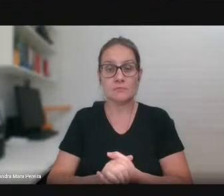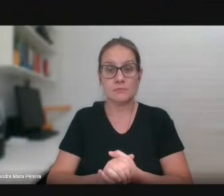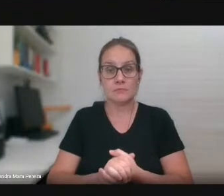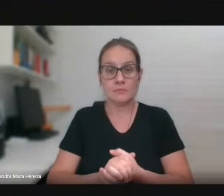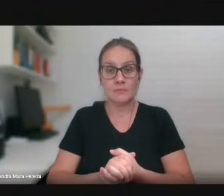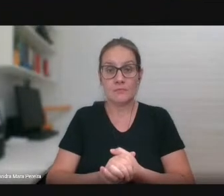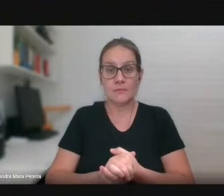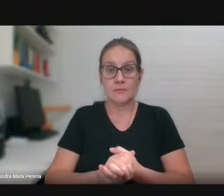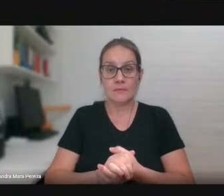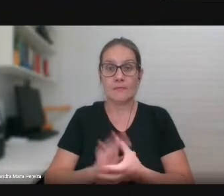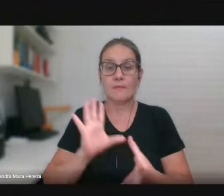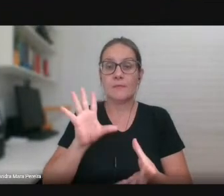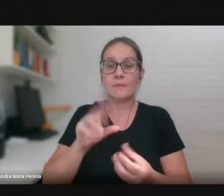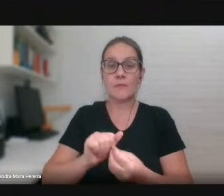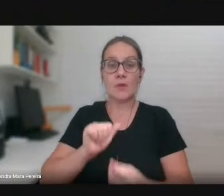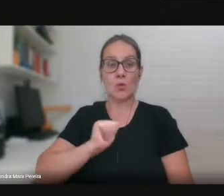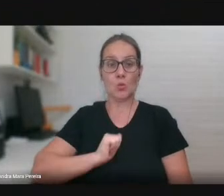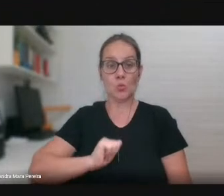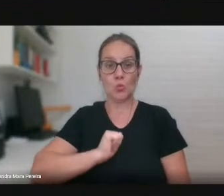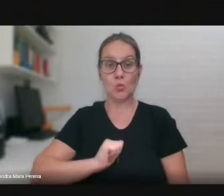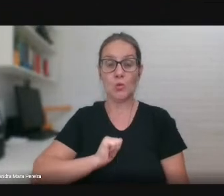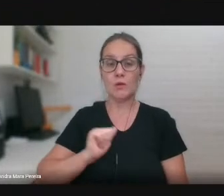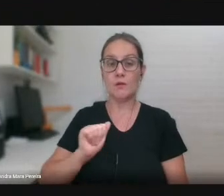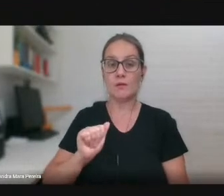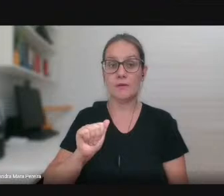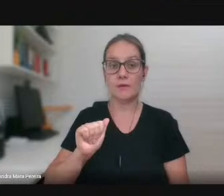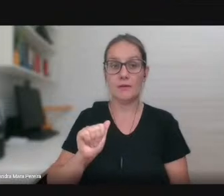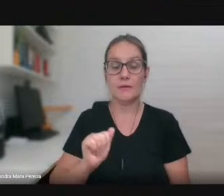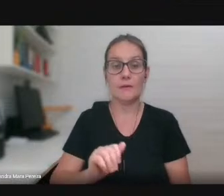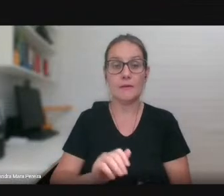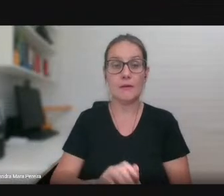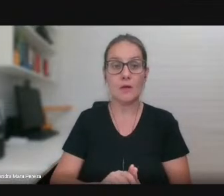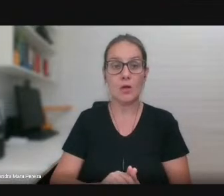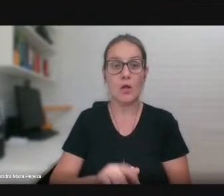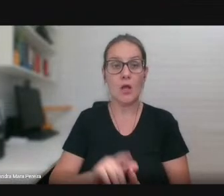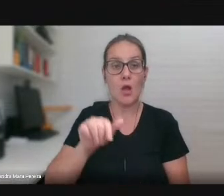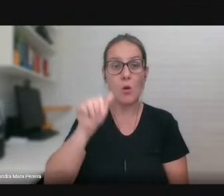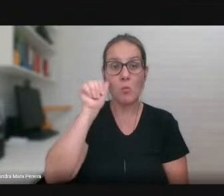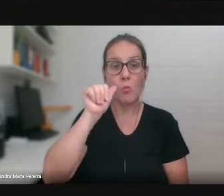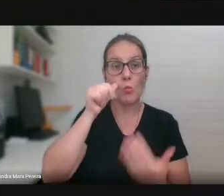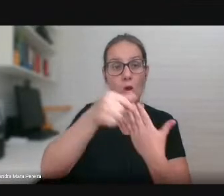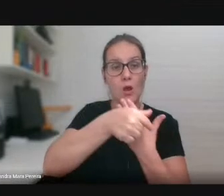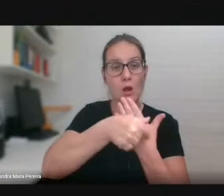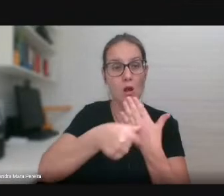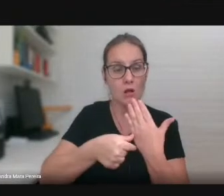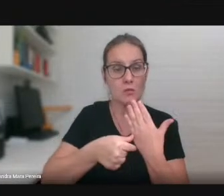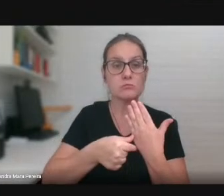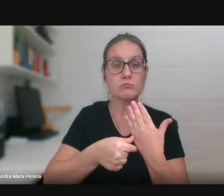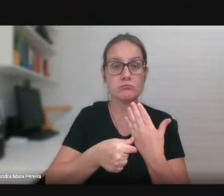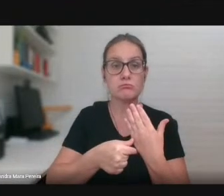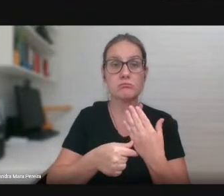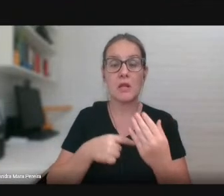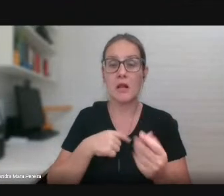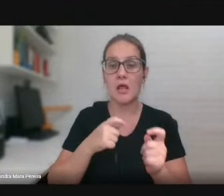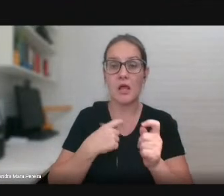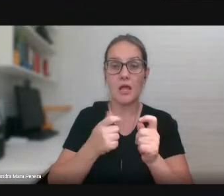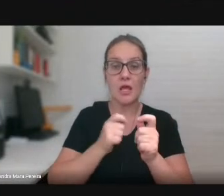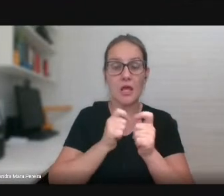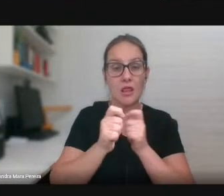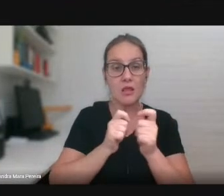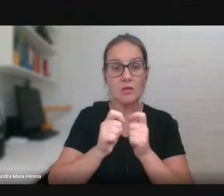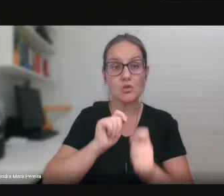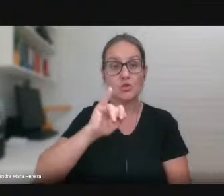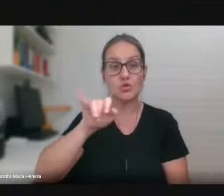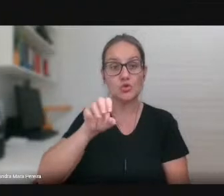Rapidamente, a antropóloga Manoel Carneiro da Cunha, realmente é uma luminária no mundo da antropologia, entrevista a Joana Moncal,